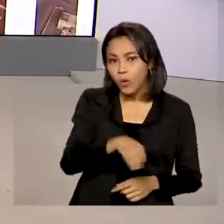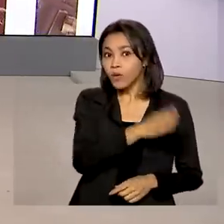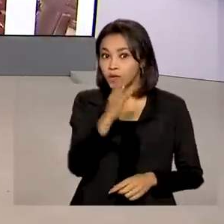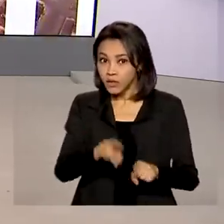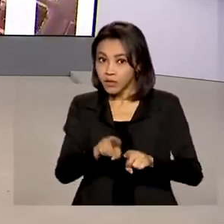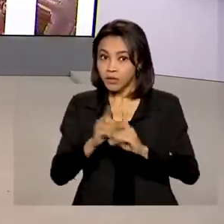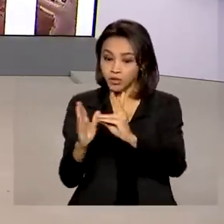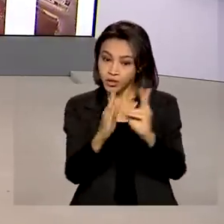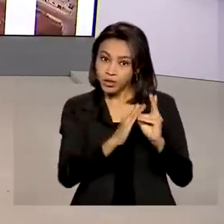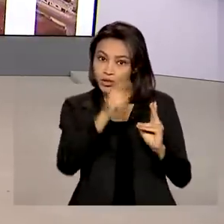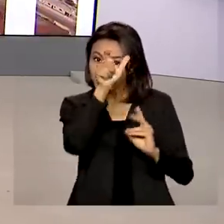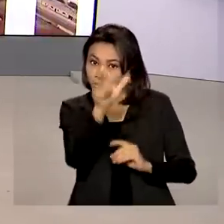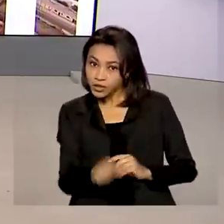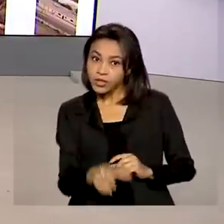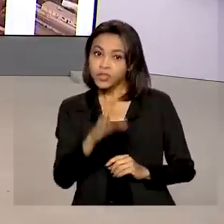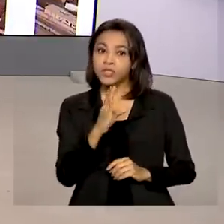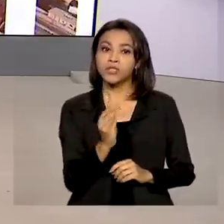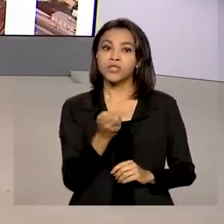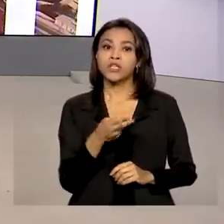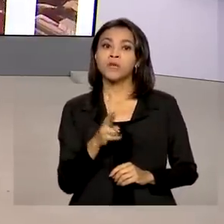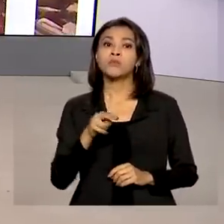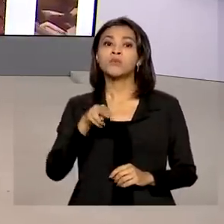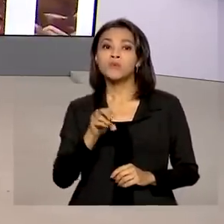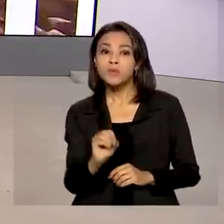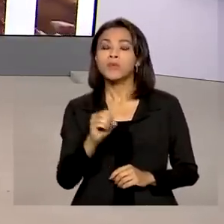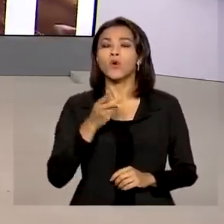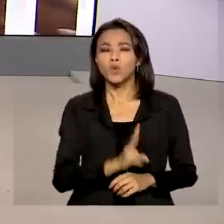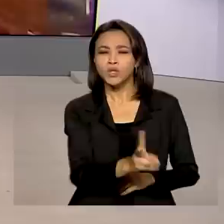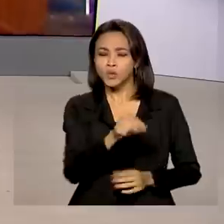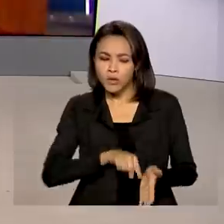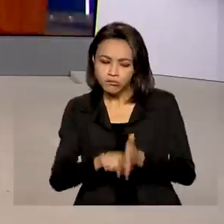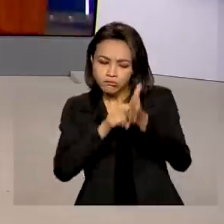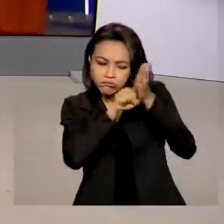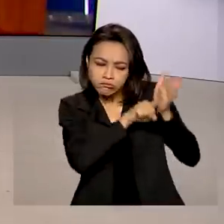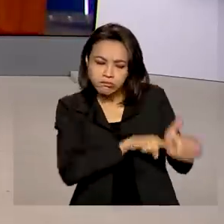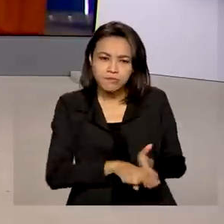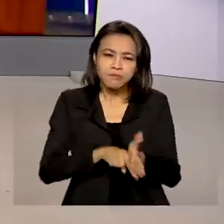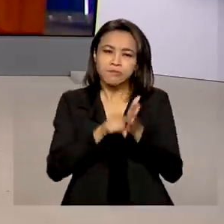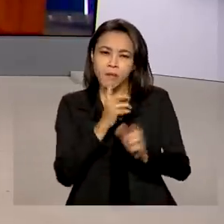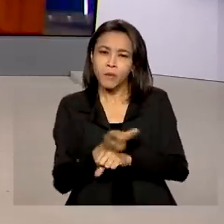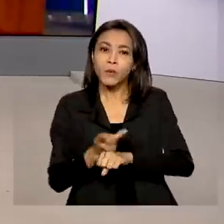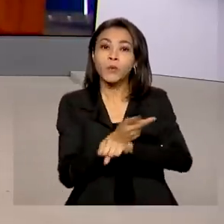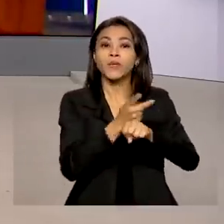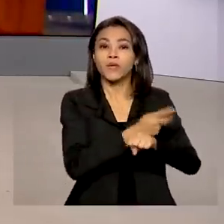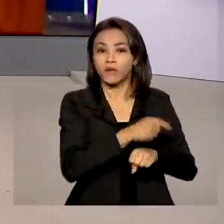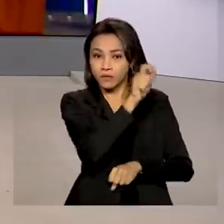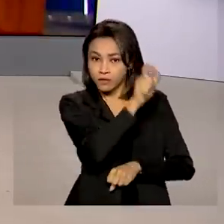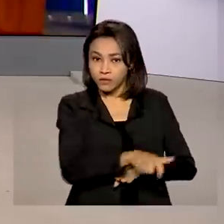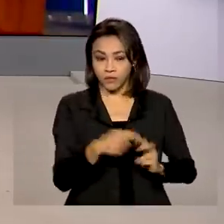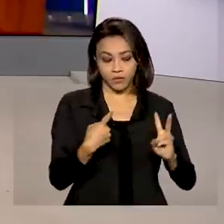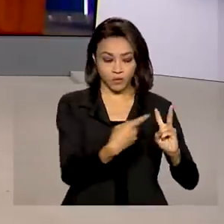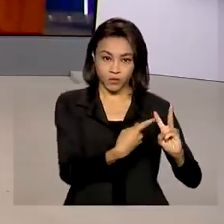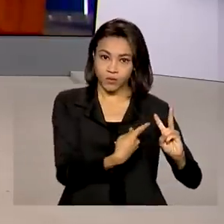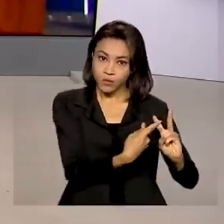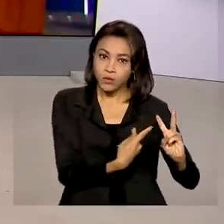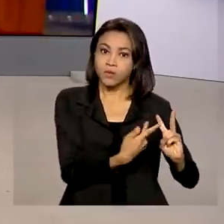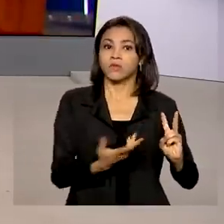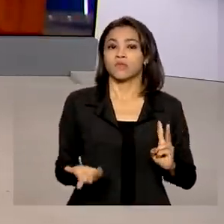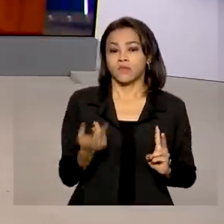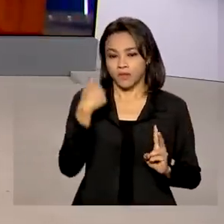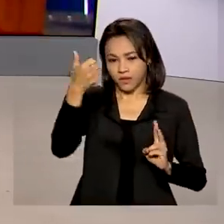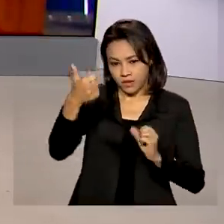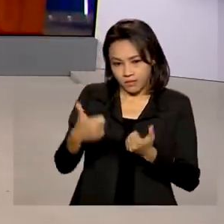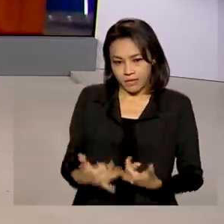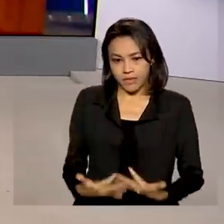buscas pelos desaparecidos continuam. Vamos conversar com o repórter Glauco de Queiroz. Ele traz ao vivo para a gente os detalhes dessa busca.